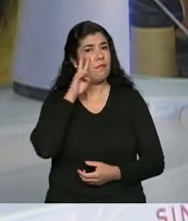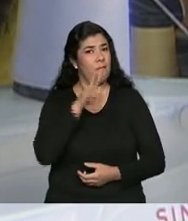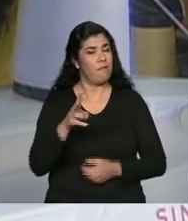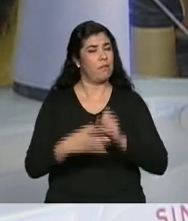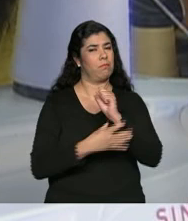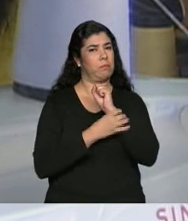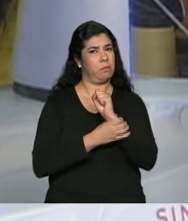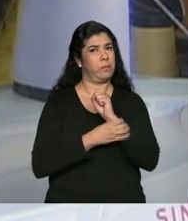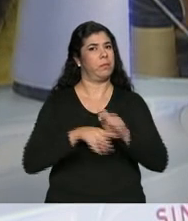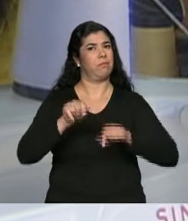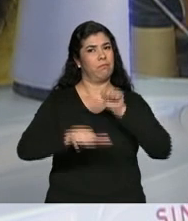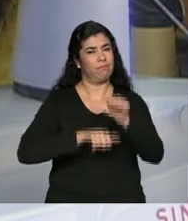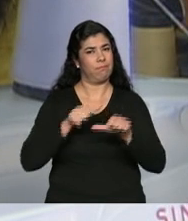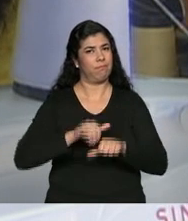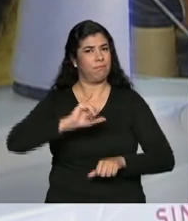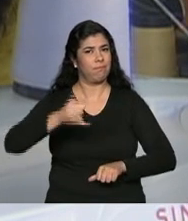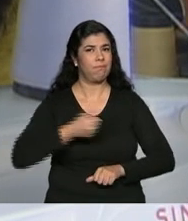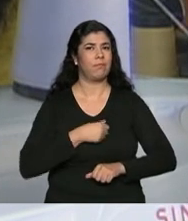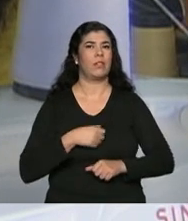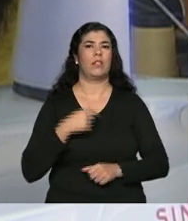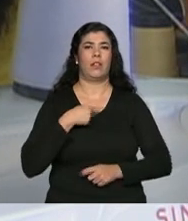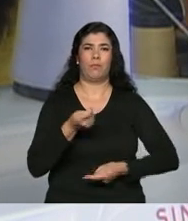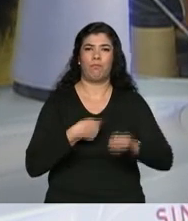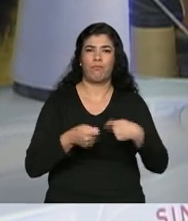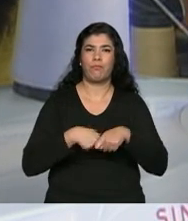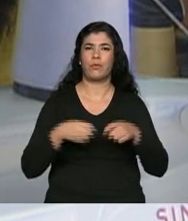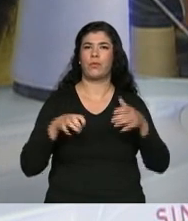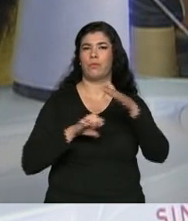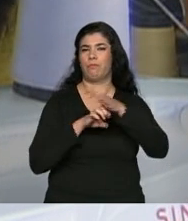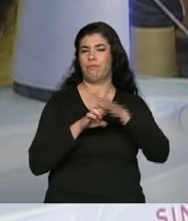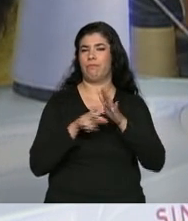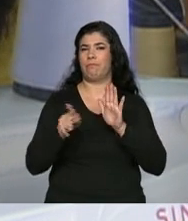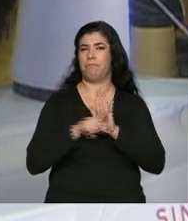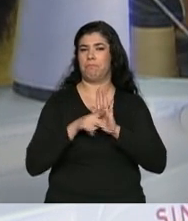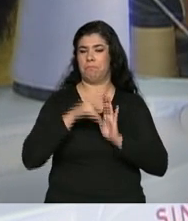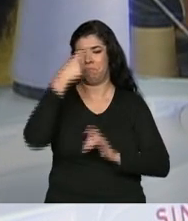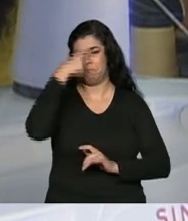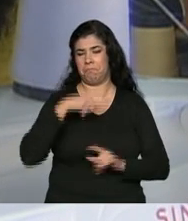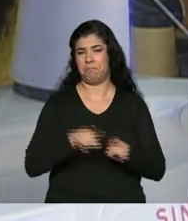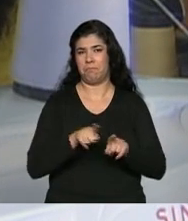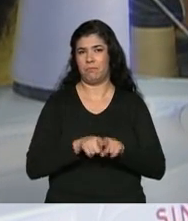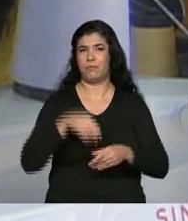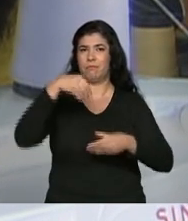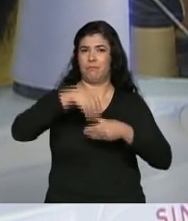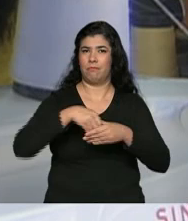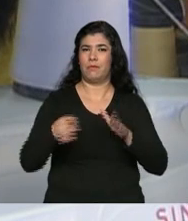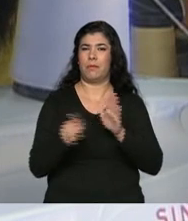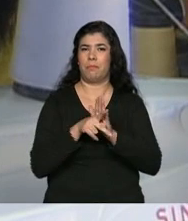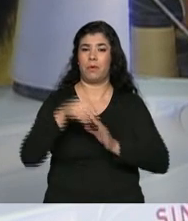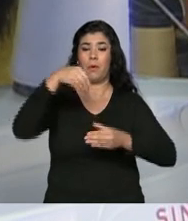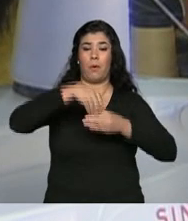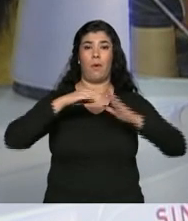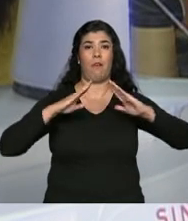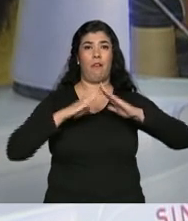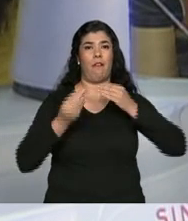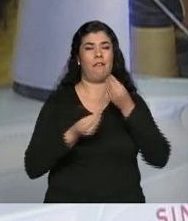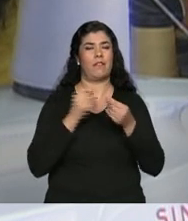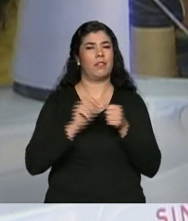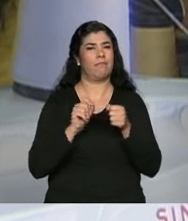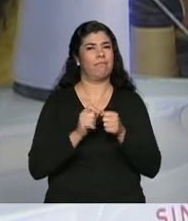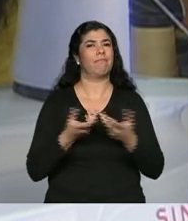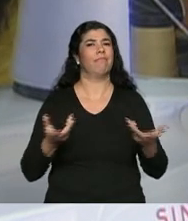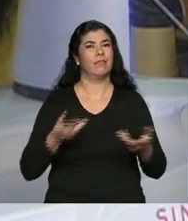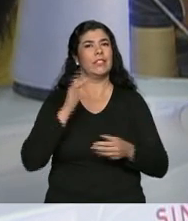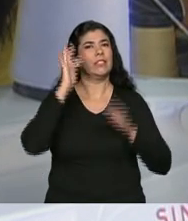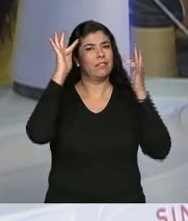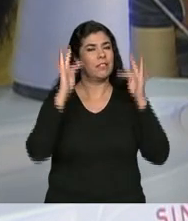chance de se tornar empreendedor individual dentro da sua realidade, dentro do seu pequeno negócio, dentro da sua casa, isso é muito